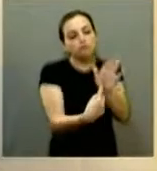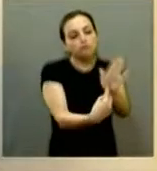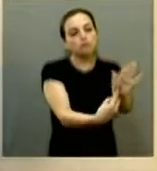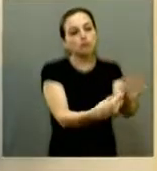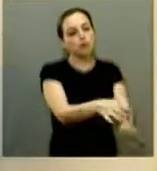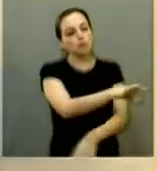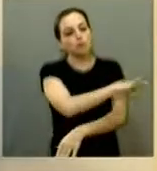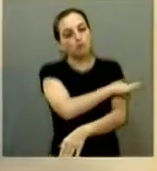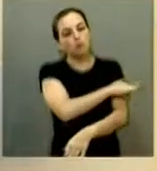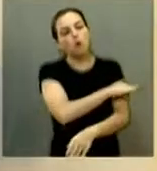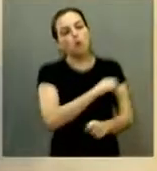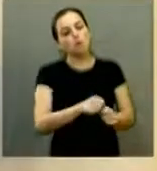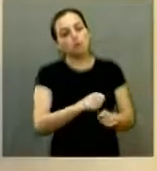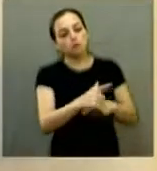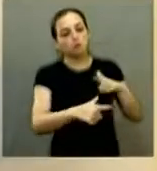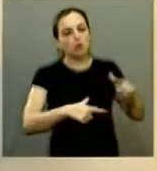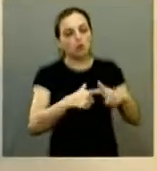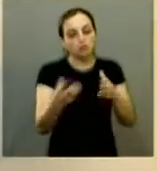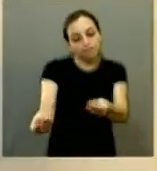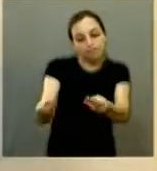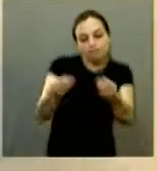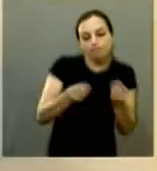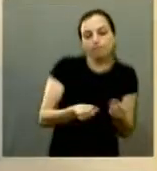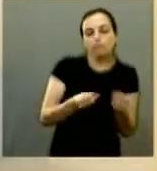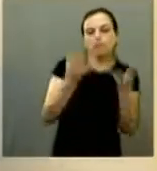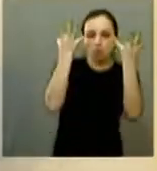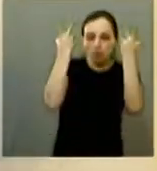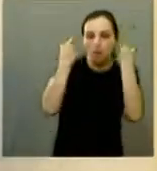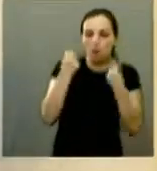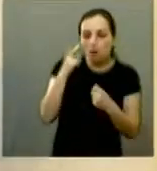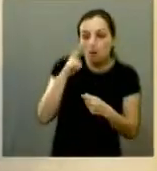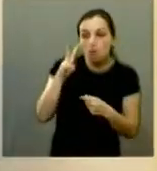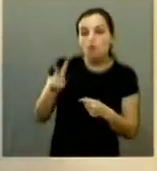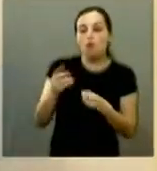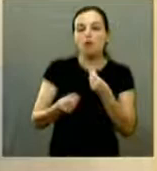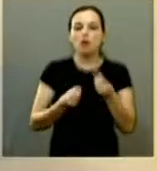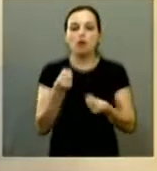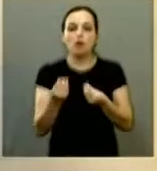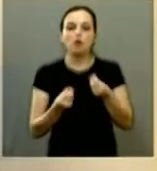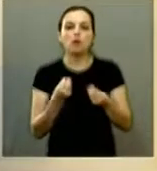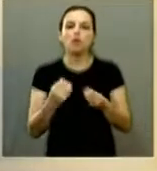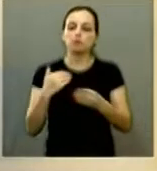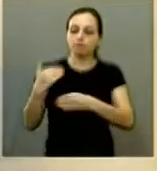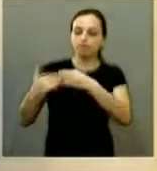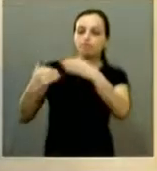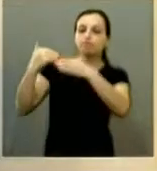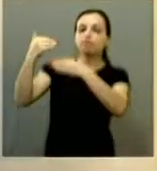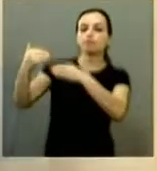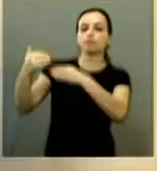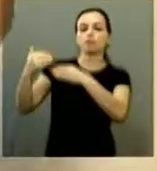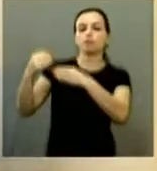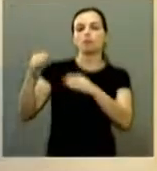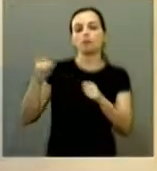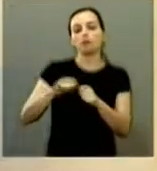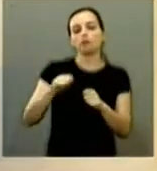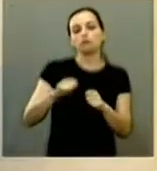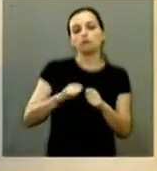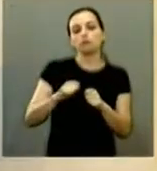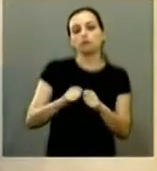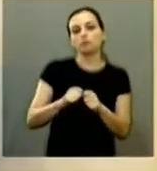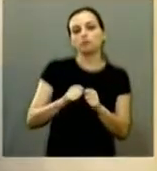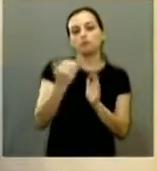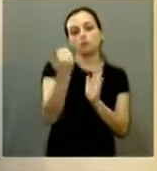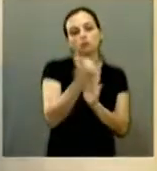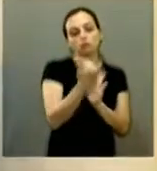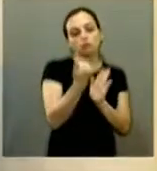irá fazer um trabalho tirar o animal ver os maus tratos e gradativamente fazer um mapeamento